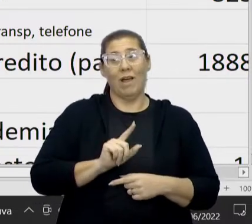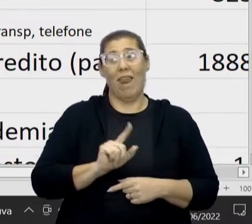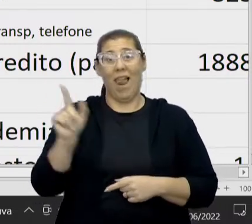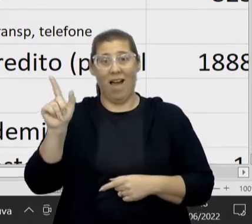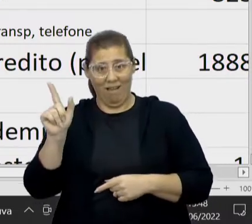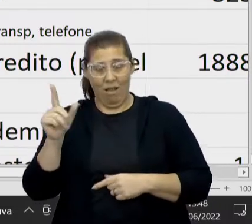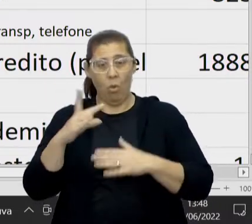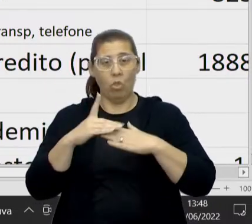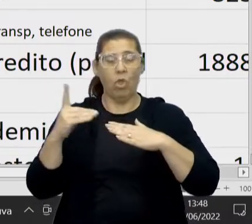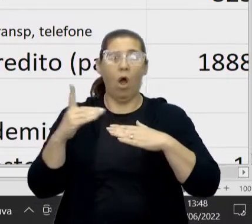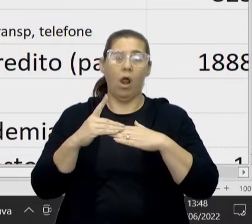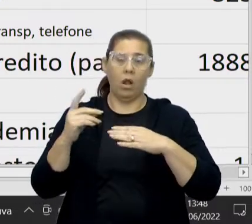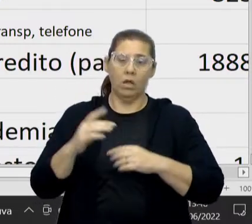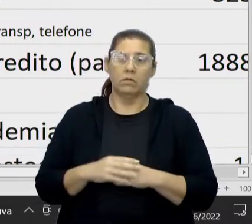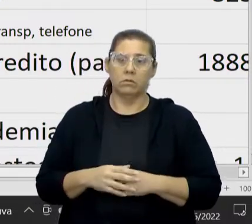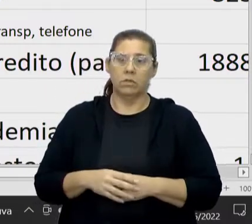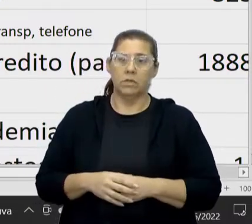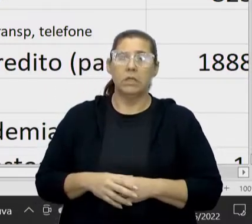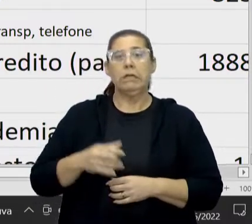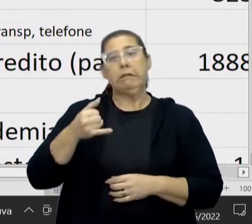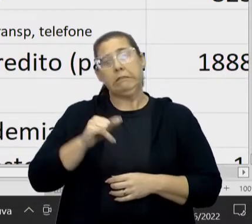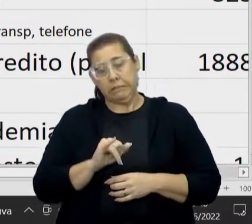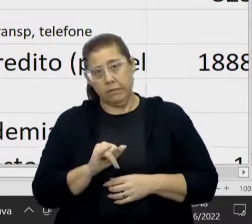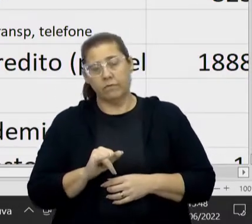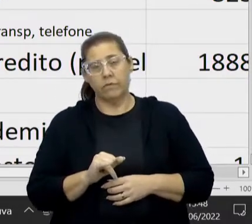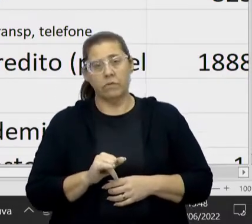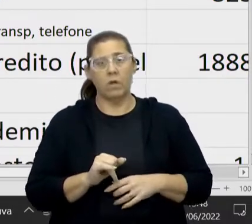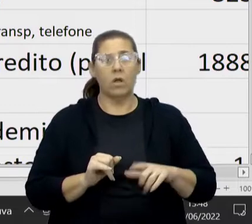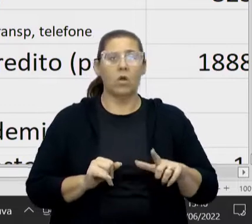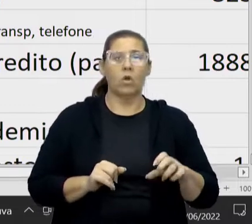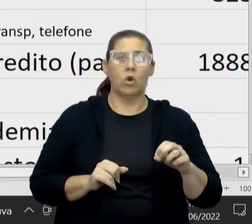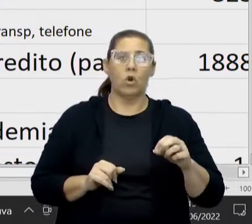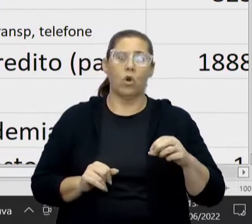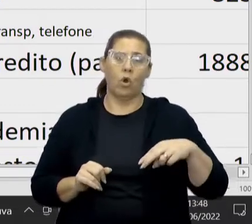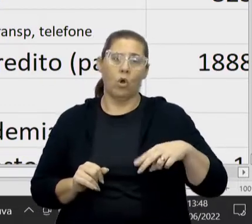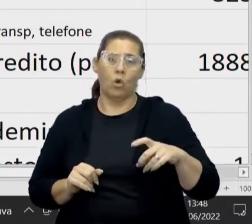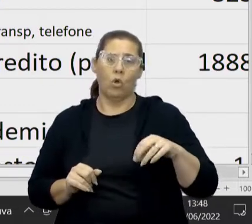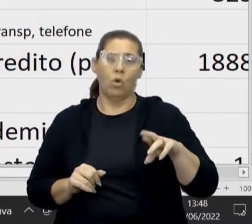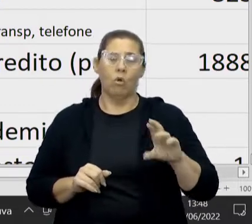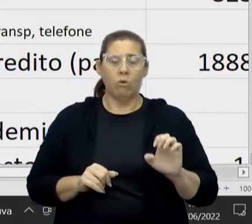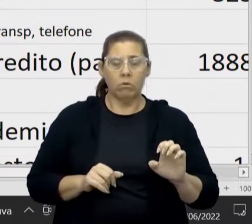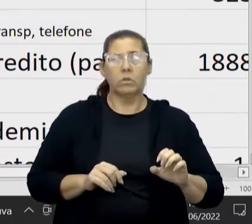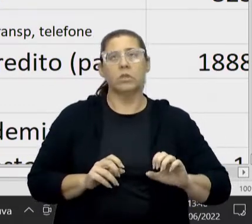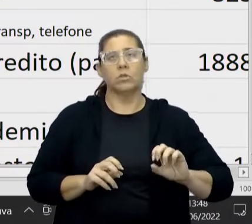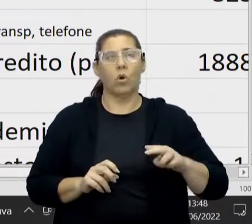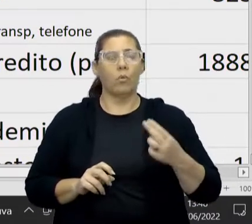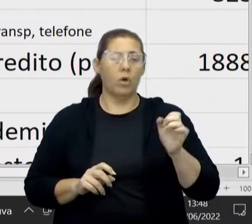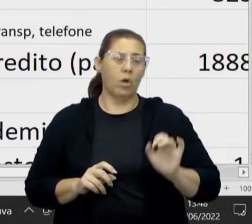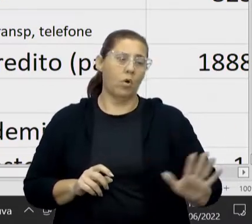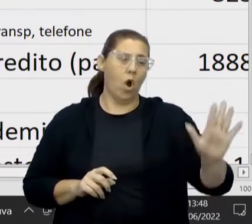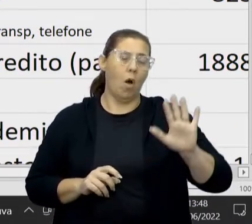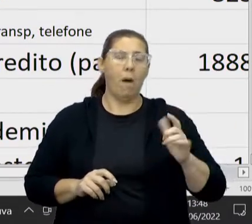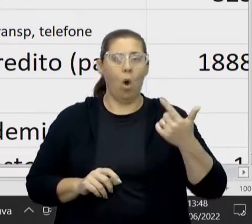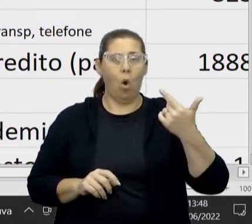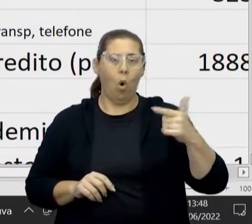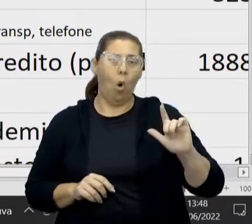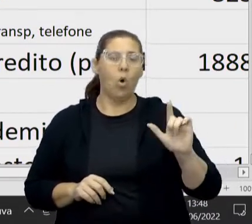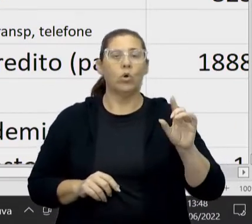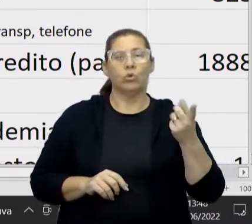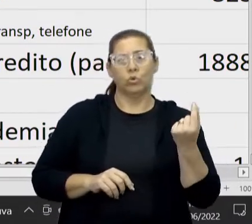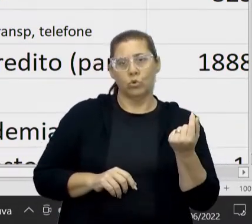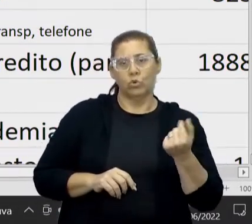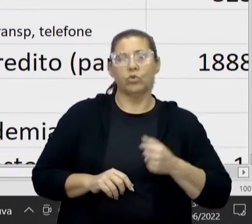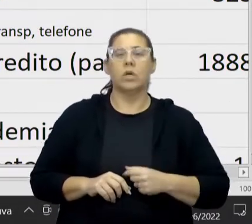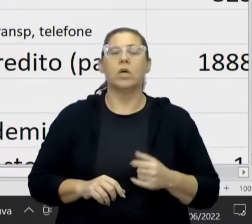australiano. Claro que se ela fosse para Londres, seria outro dinheiro. Se ela fosse para a Europa, você também pensou em... Irlanda. Irlanda.